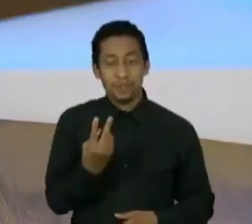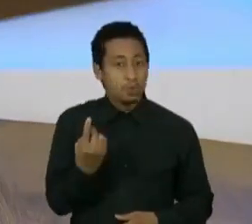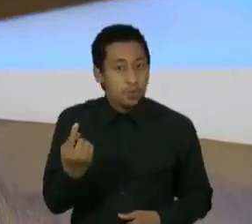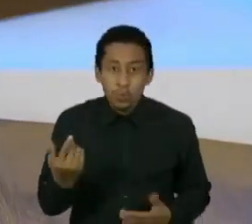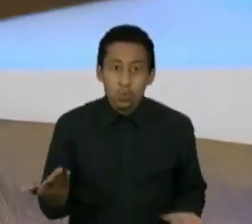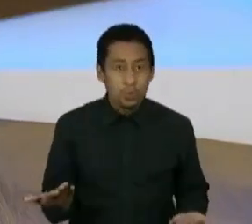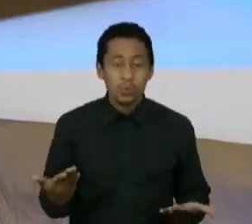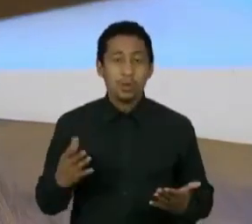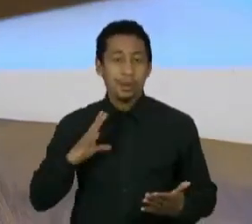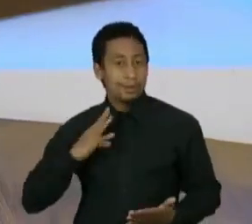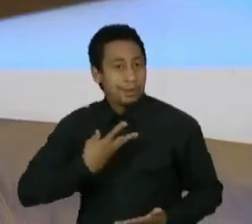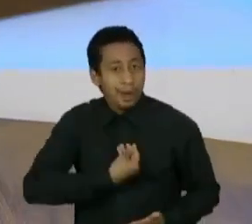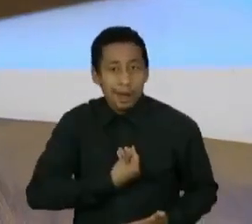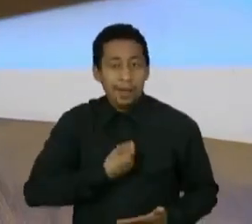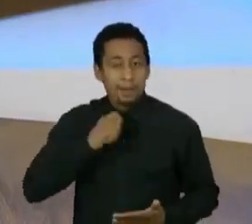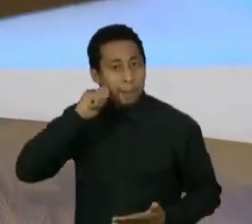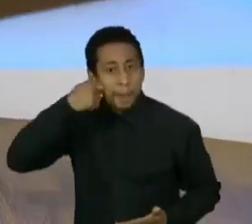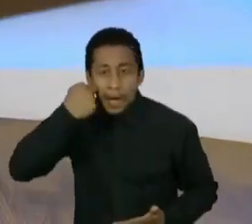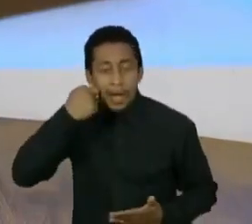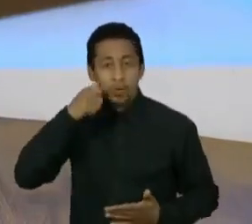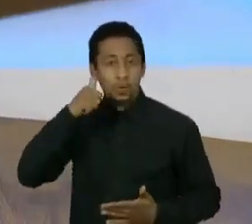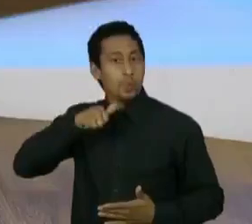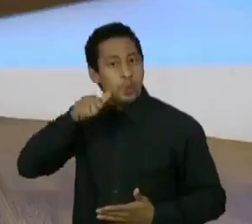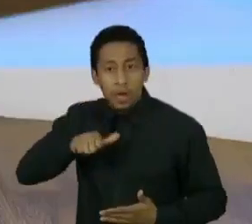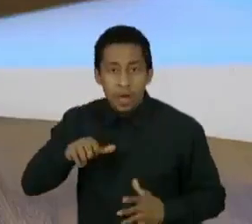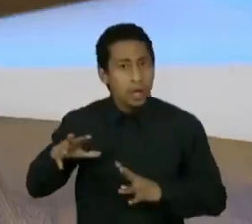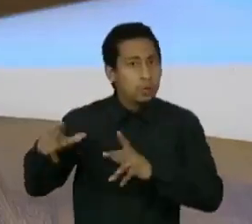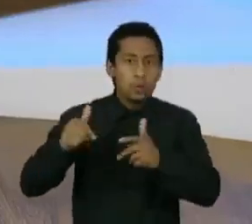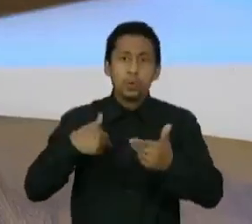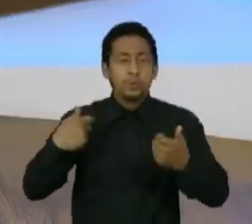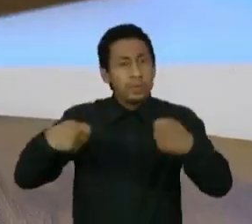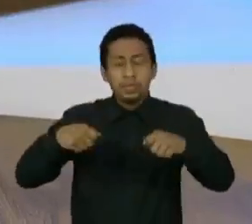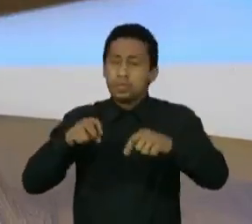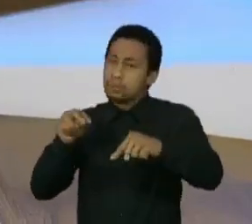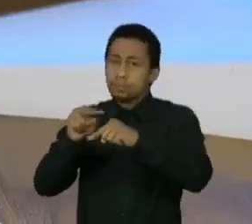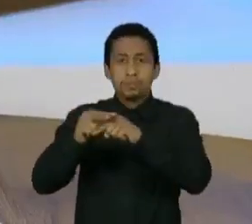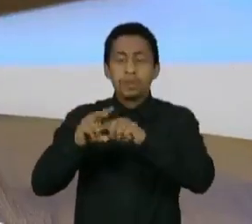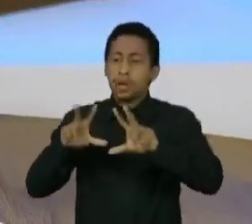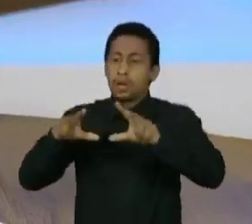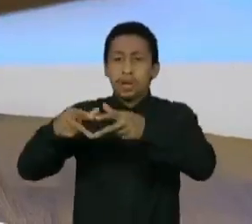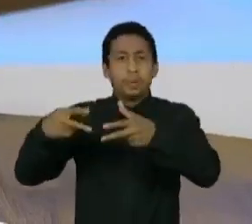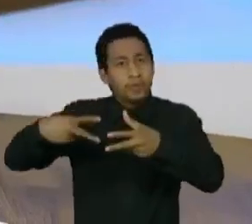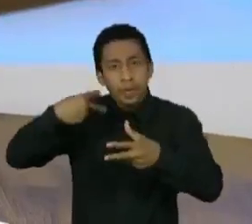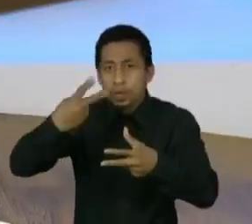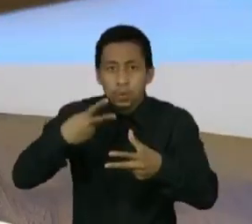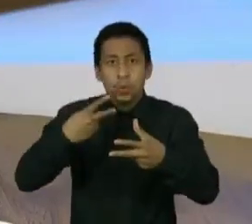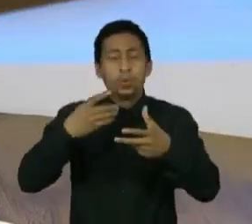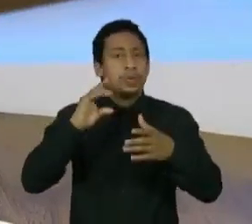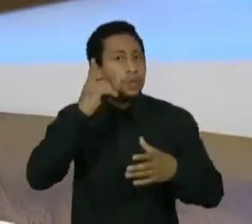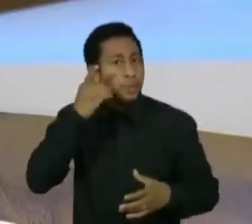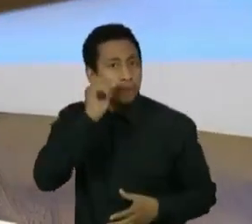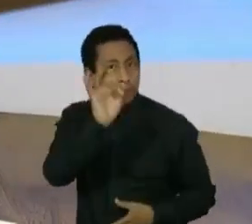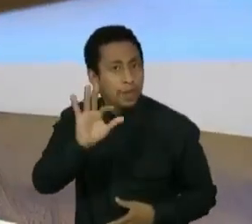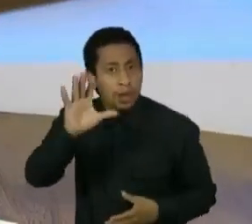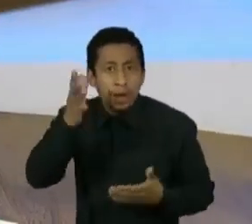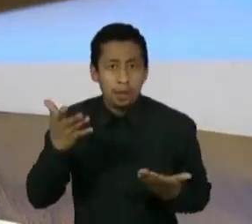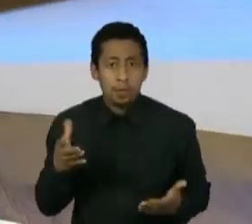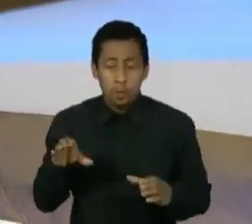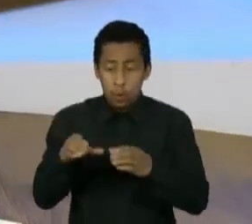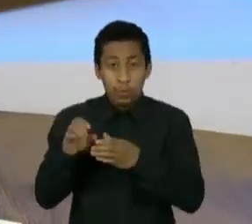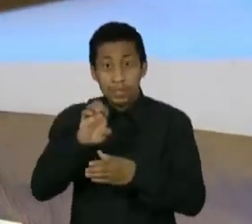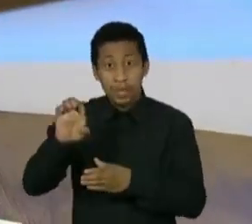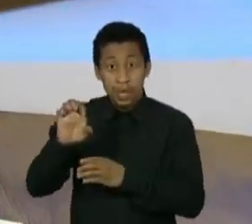mulheres, que a gente tem que botar nas câmaras de vereadores, de deputados federais. Essa nova esquerda que está